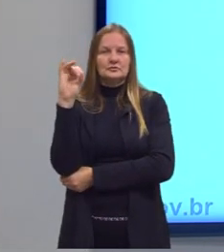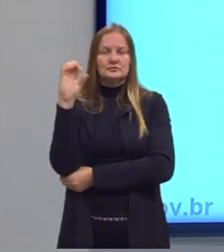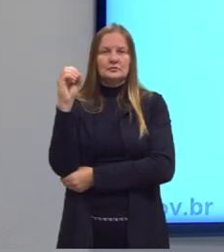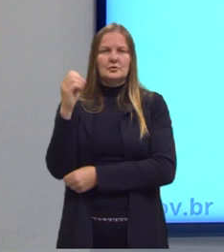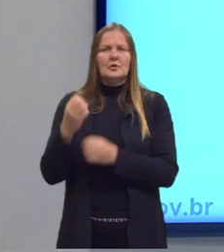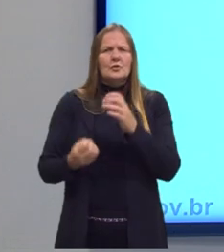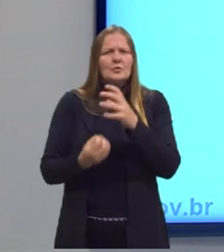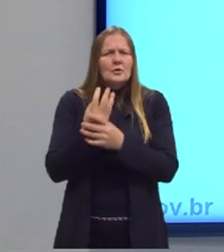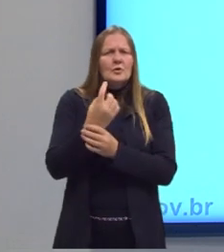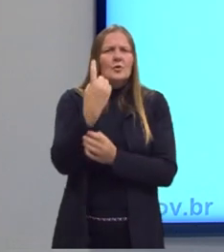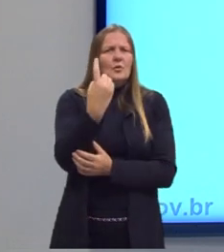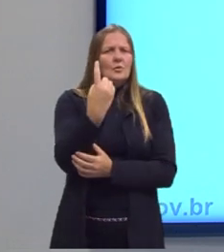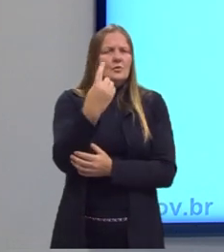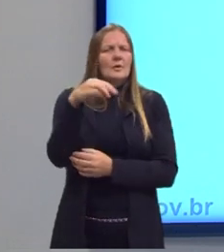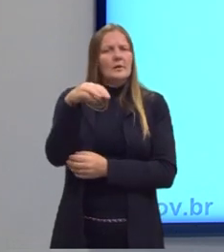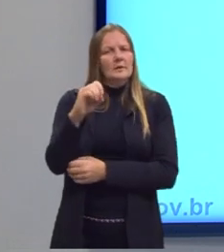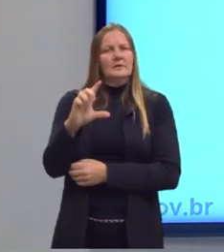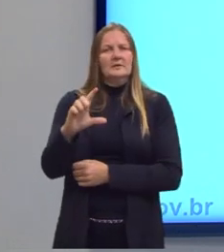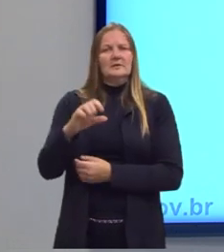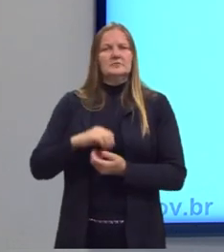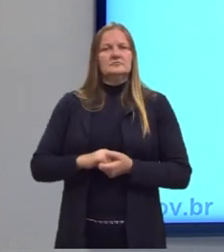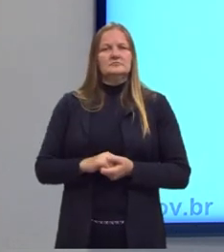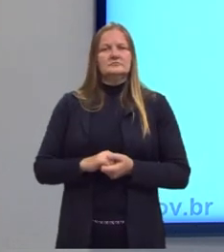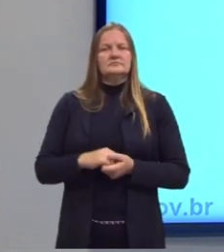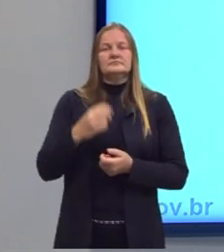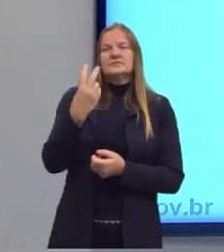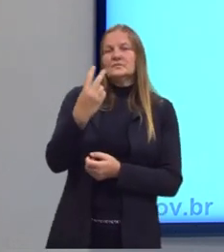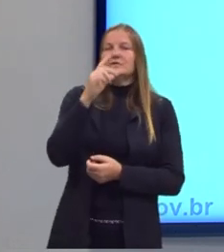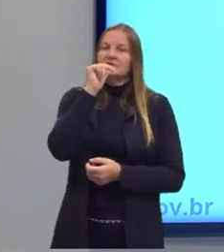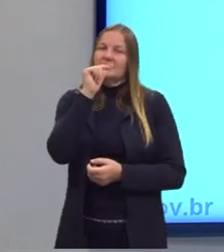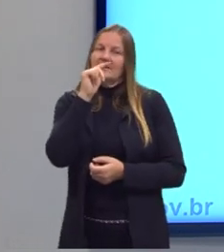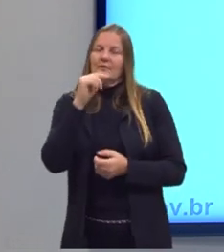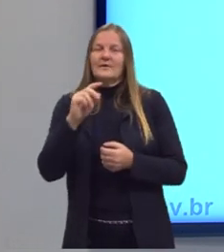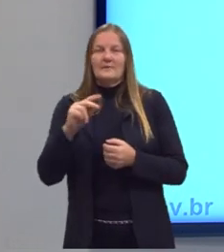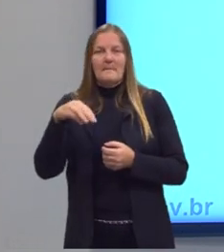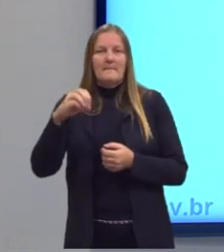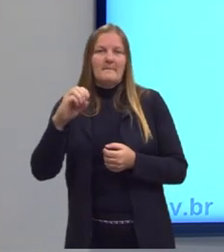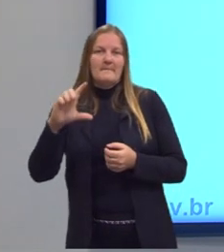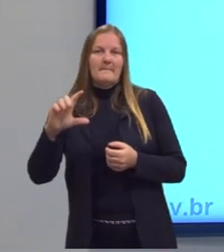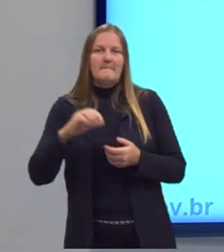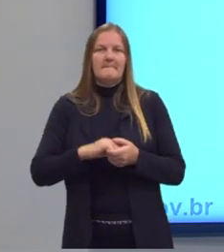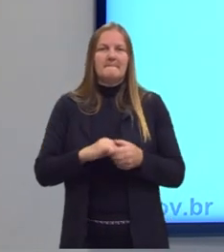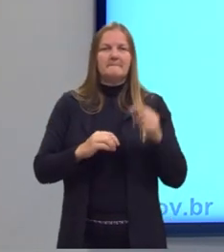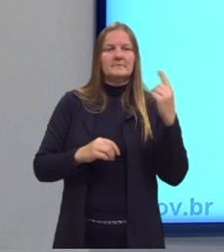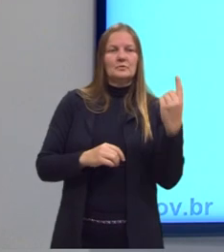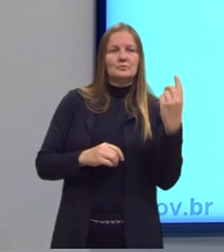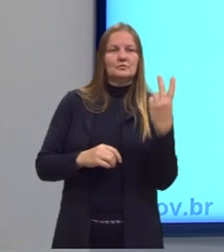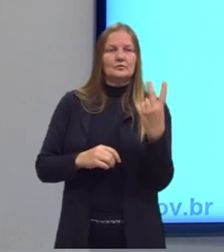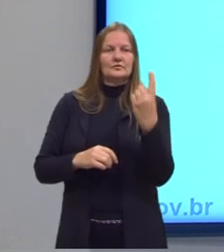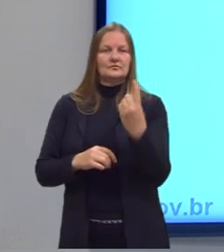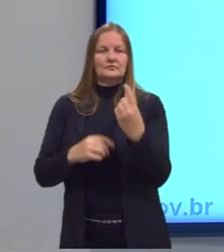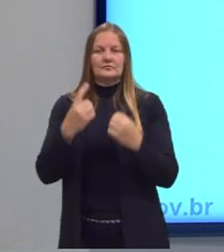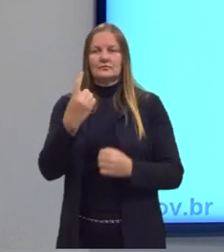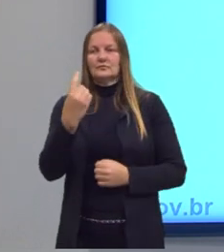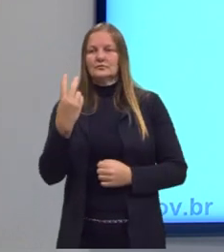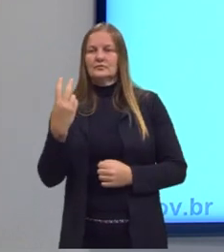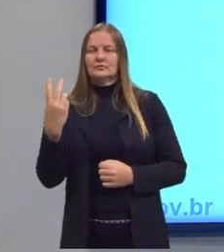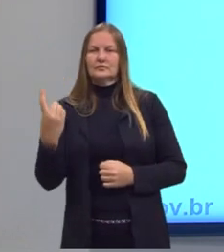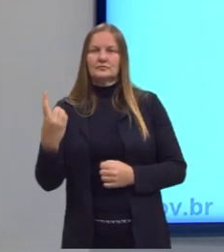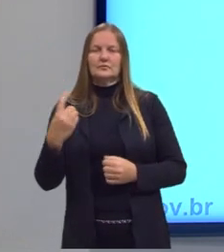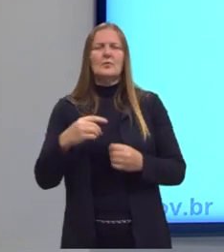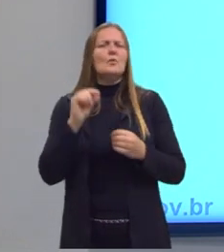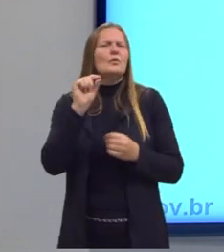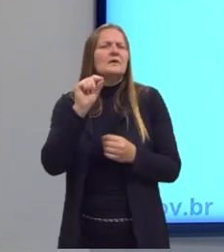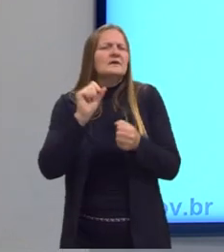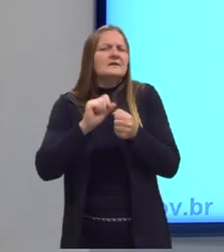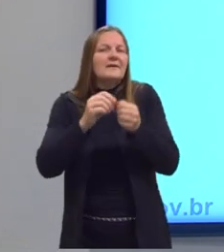do sulfato de sódio e 2 mols de água. Essa é a minha relação. 1, 2, 1, 2. Mas o que